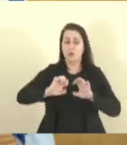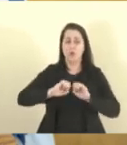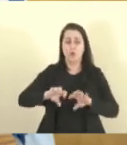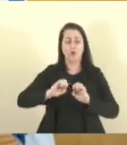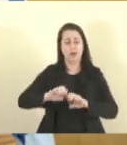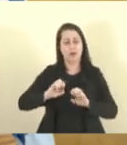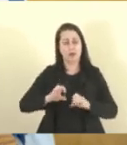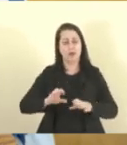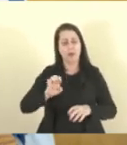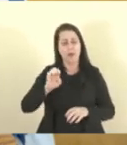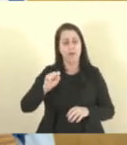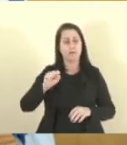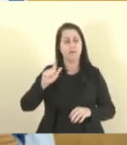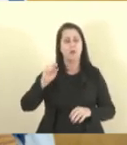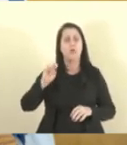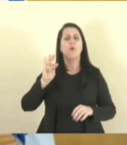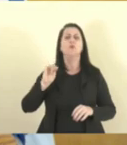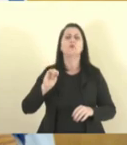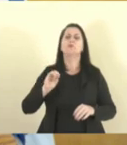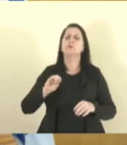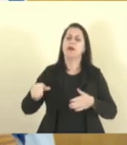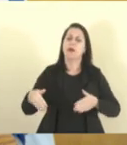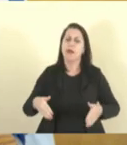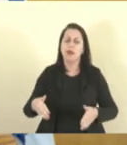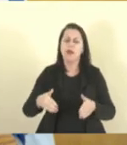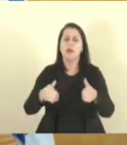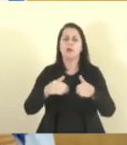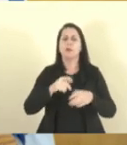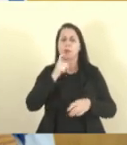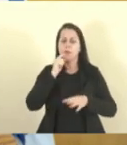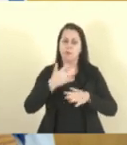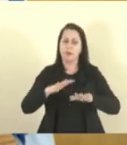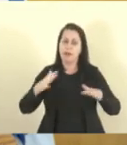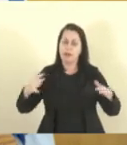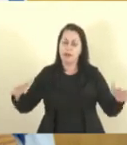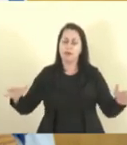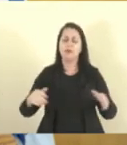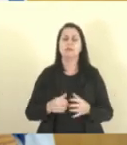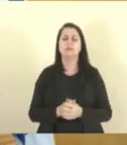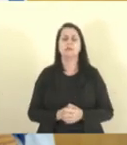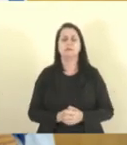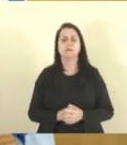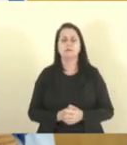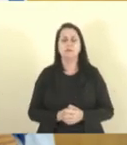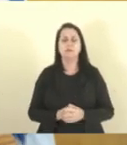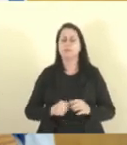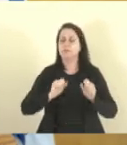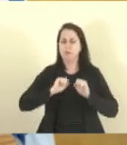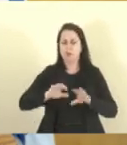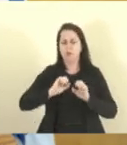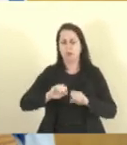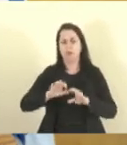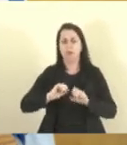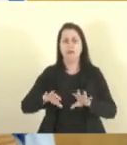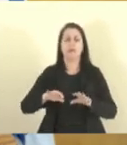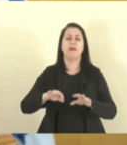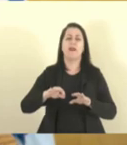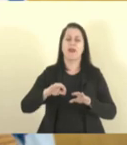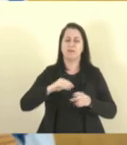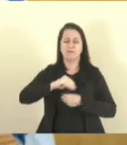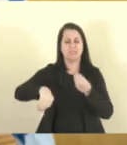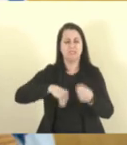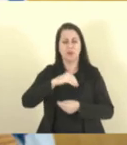para o rio, jogando esgoto para a maré, jogando esgoto da rede pluvial